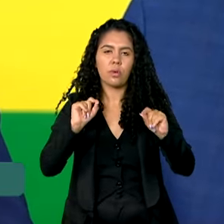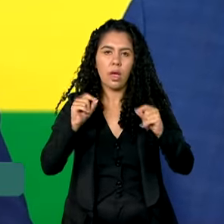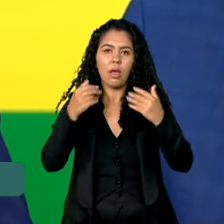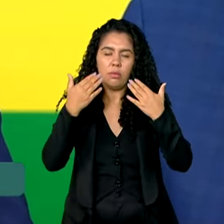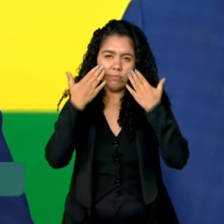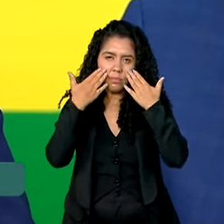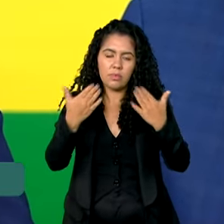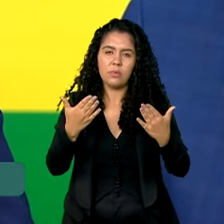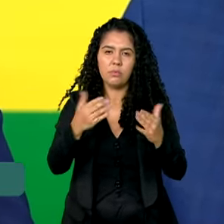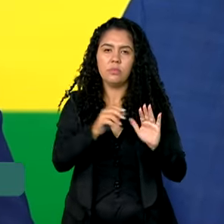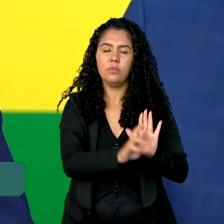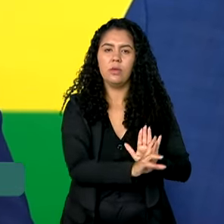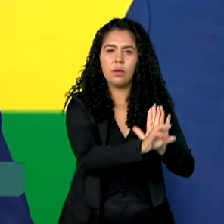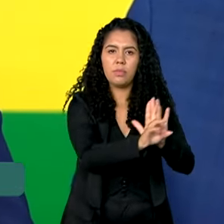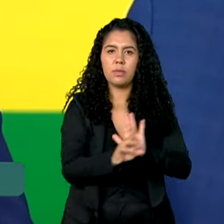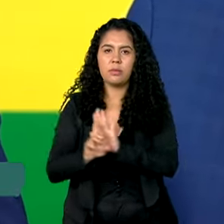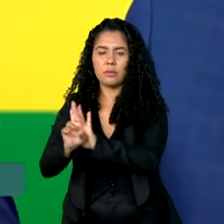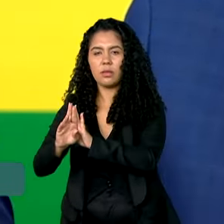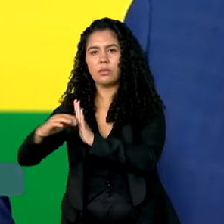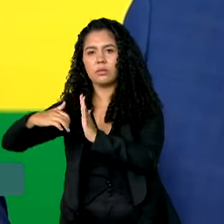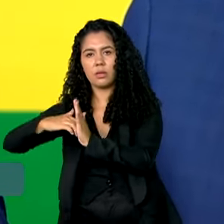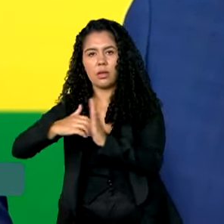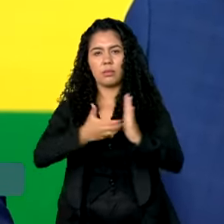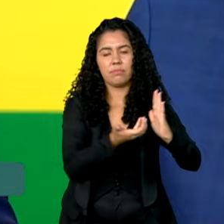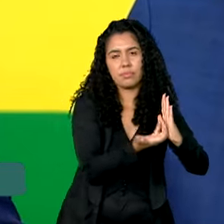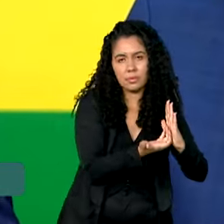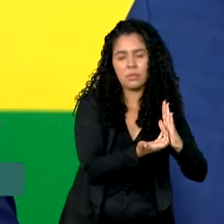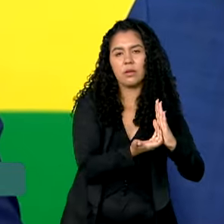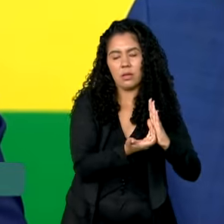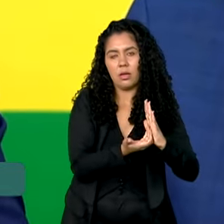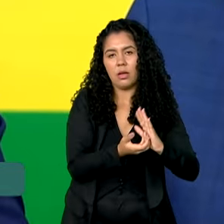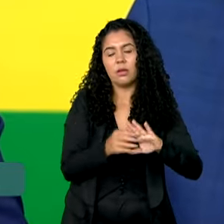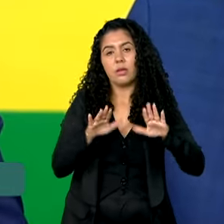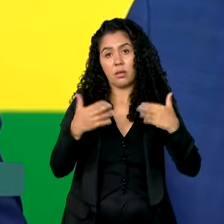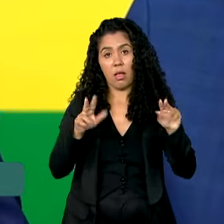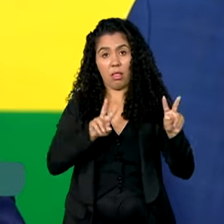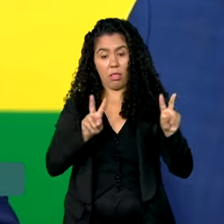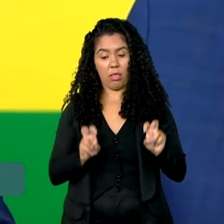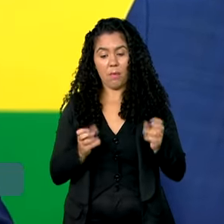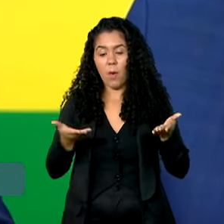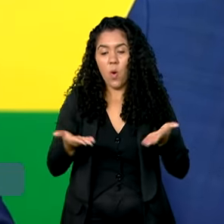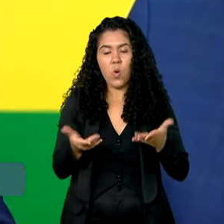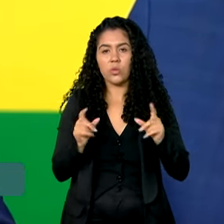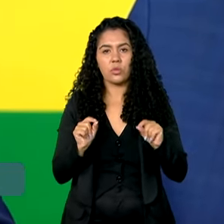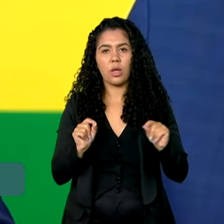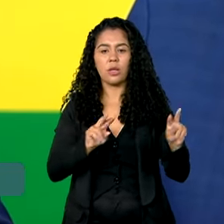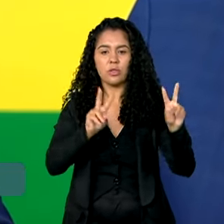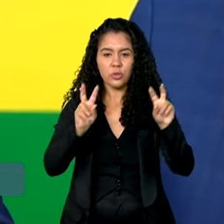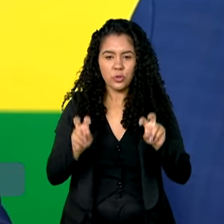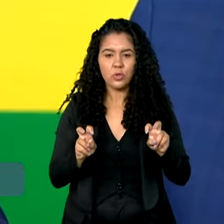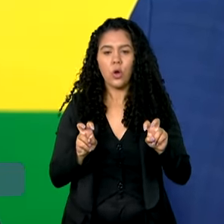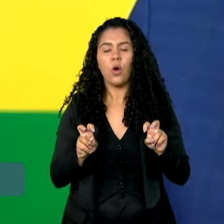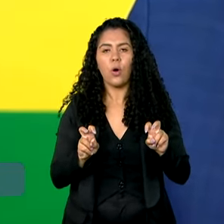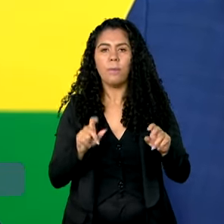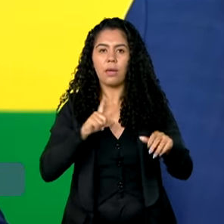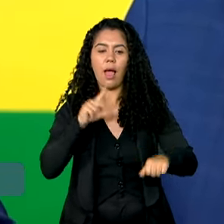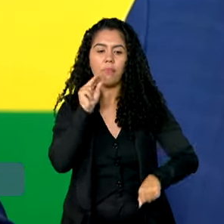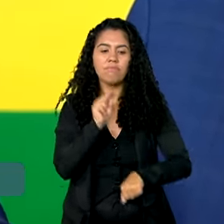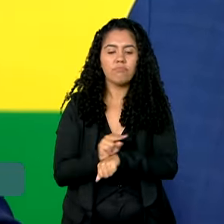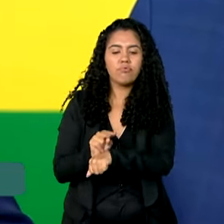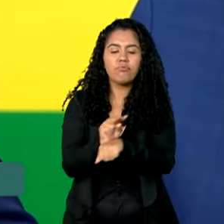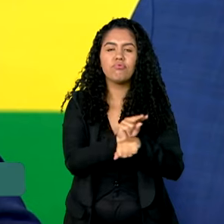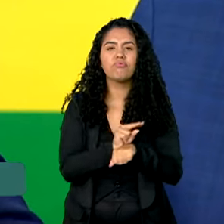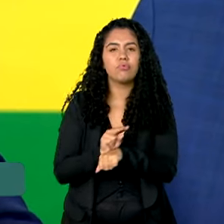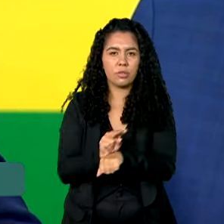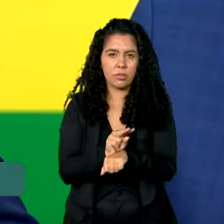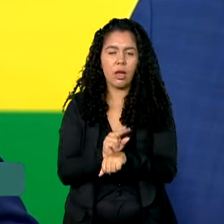presidentes das duas casas. O nosso tema hoje é a questão do reforço ao arcabouço fiscal. Então,